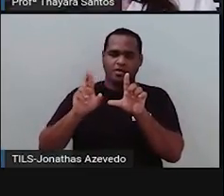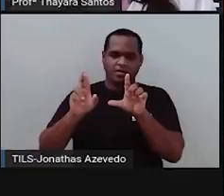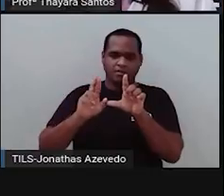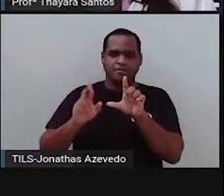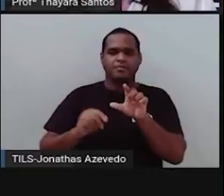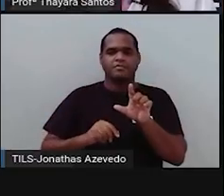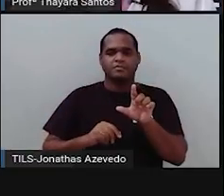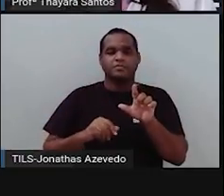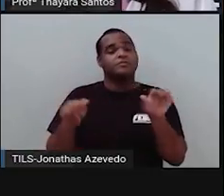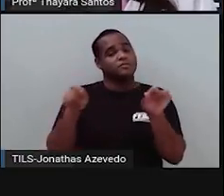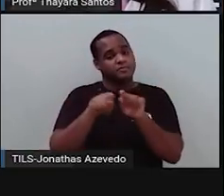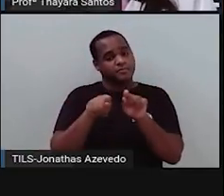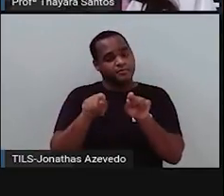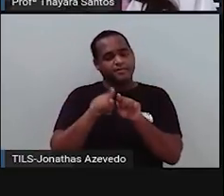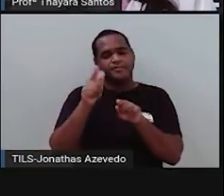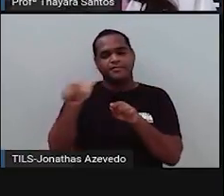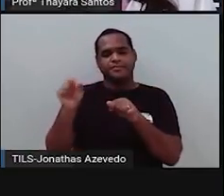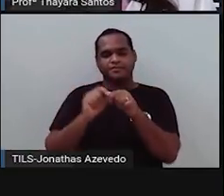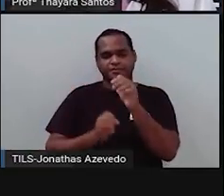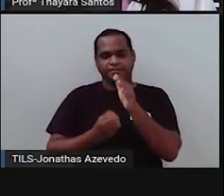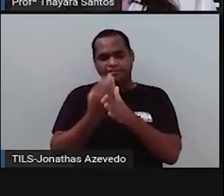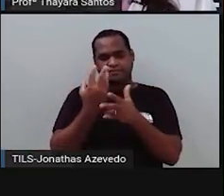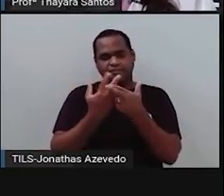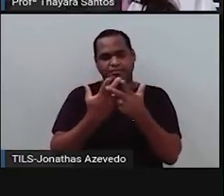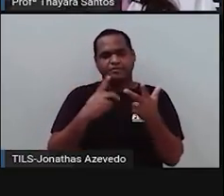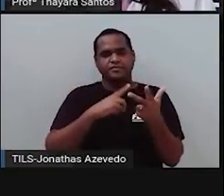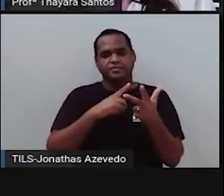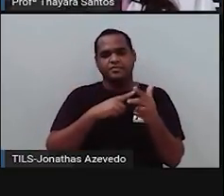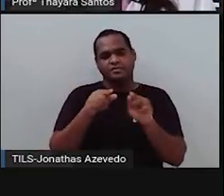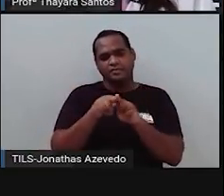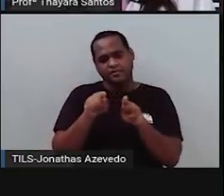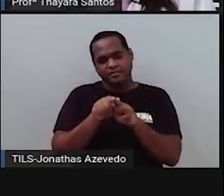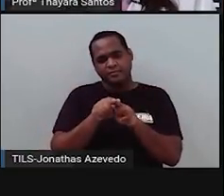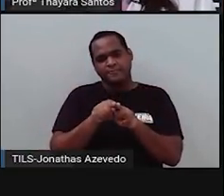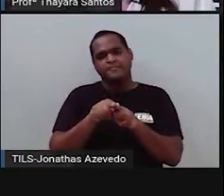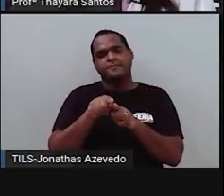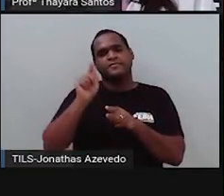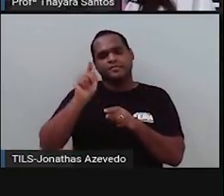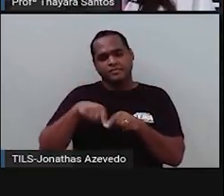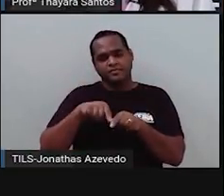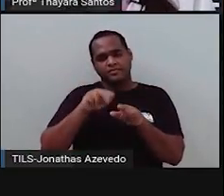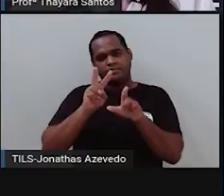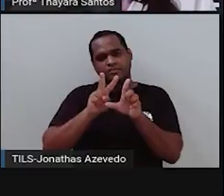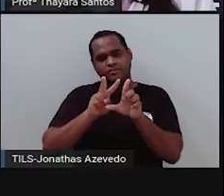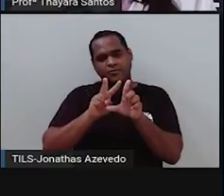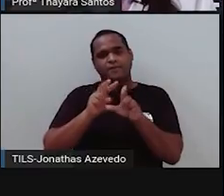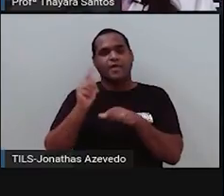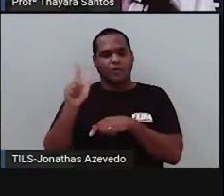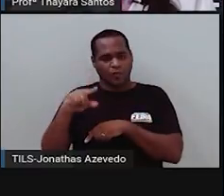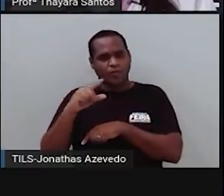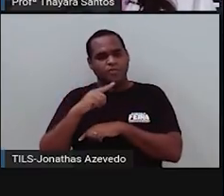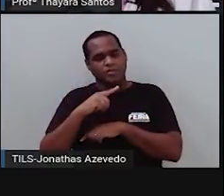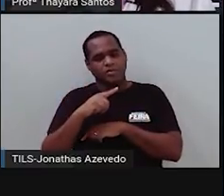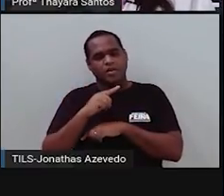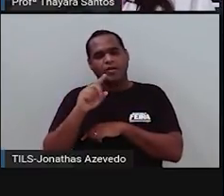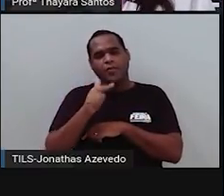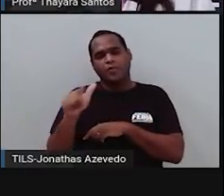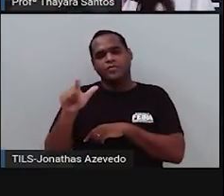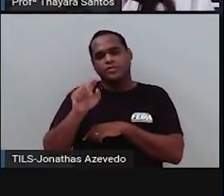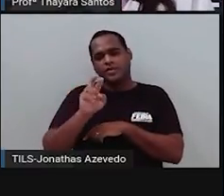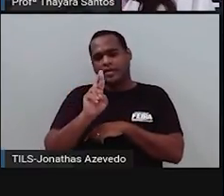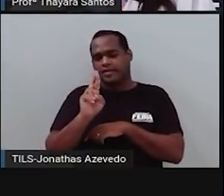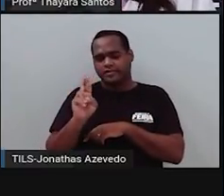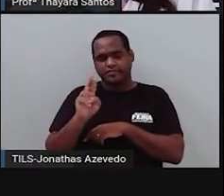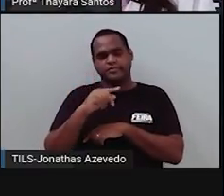formar um outro gameta que também vai ter um Vzinho, um alelo Vzinho, e outro alelo Rzão,